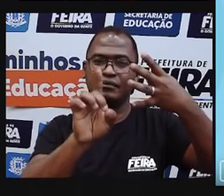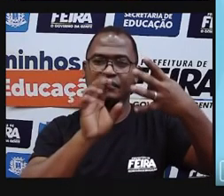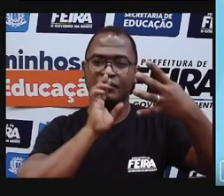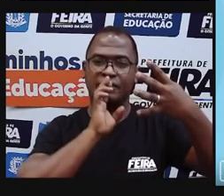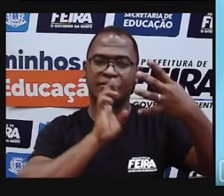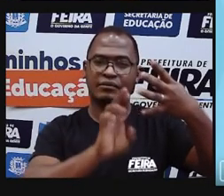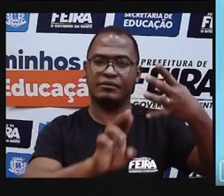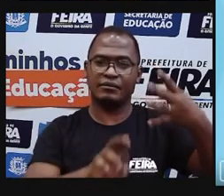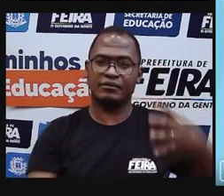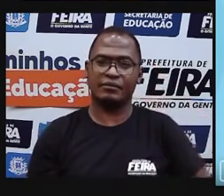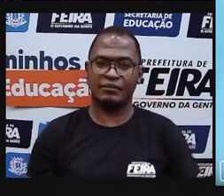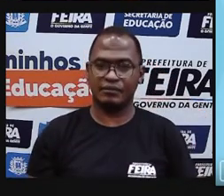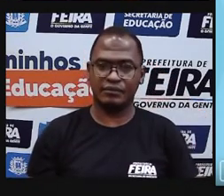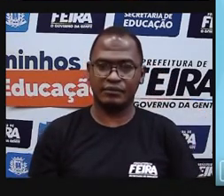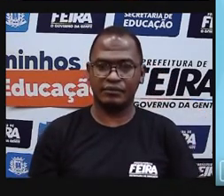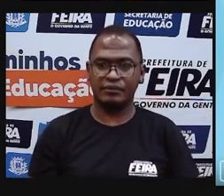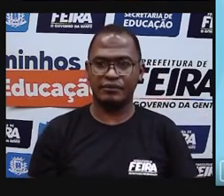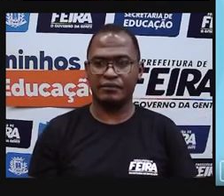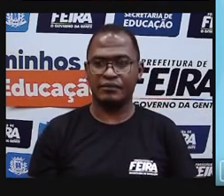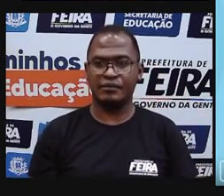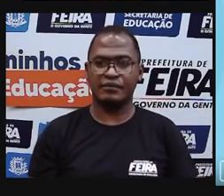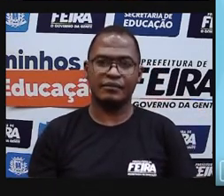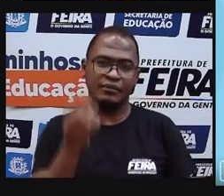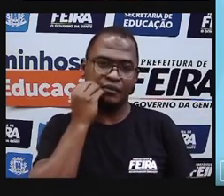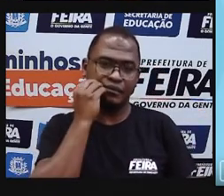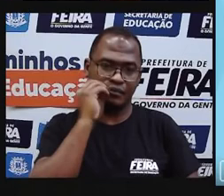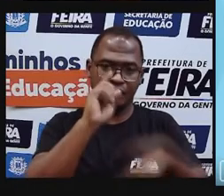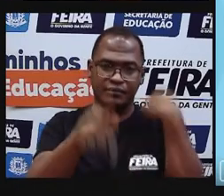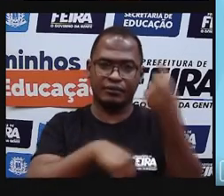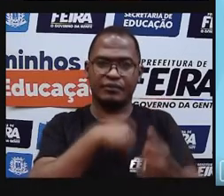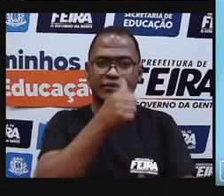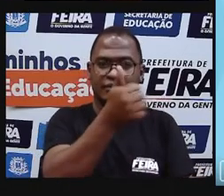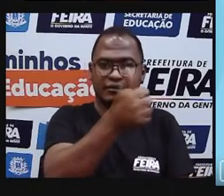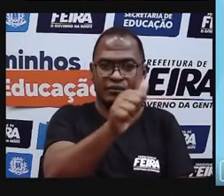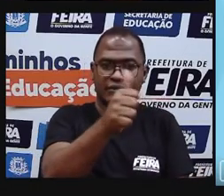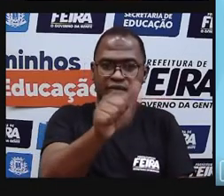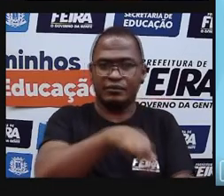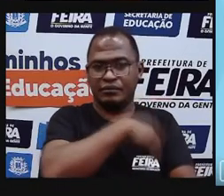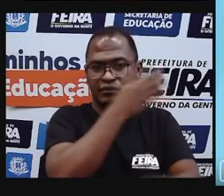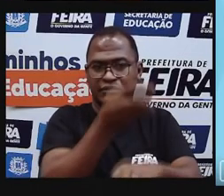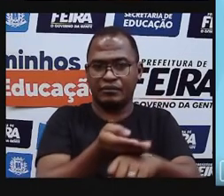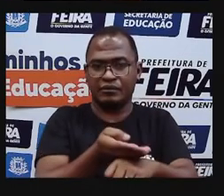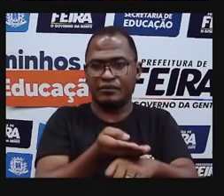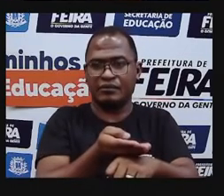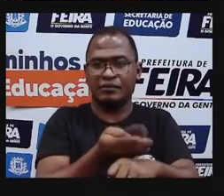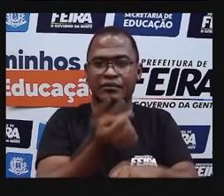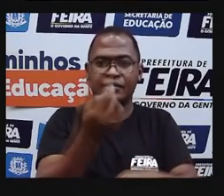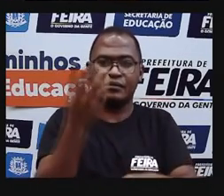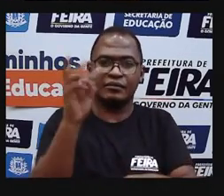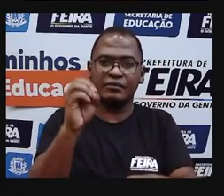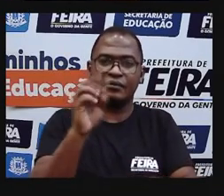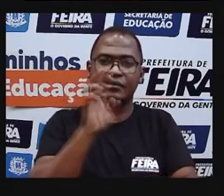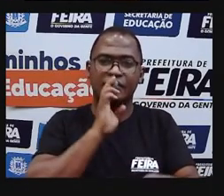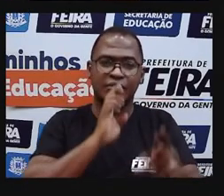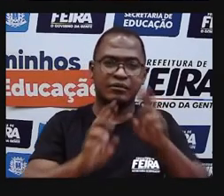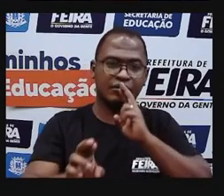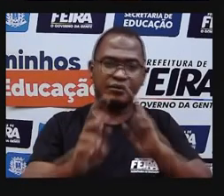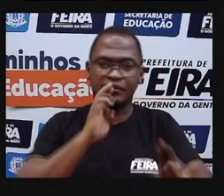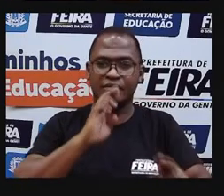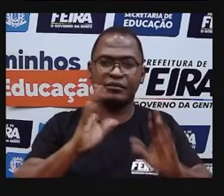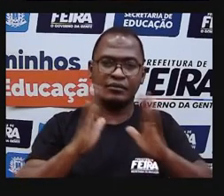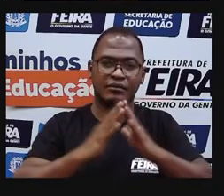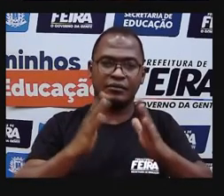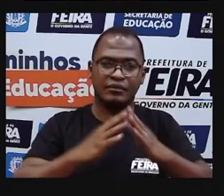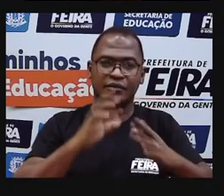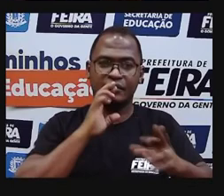Então, gente, ó. São trinta atividades muito legais que vocês podem estar fazendo. Eu só vou fazer essas dez com vocês,